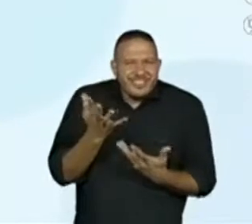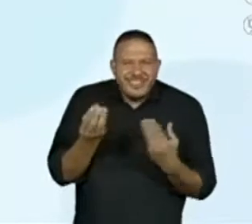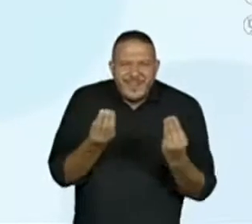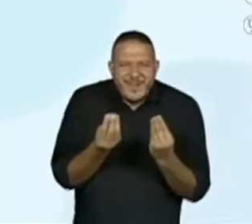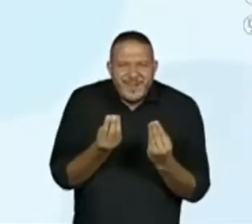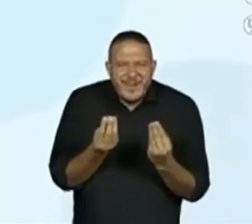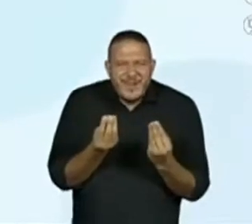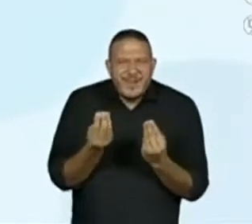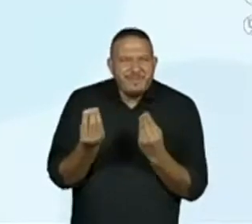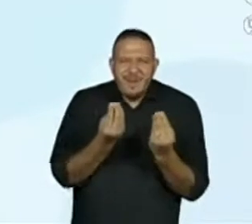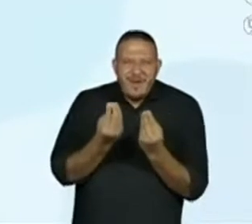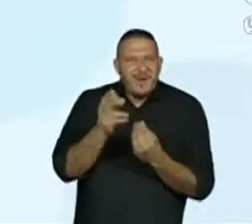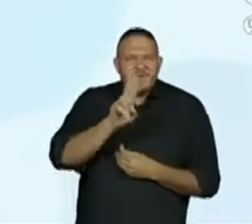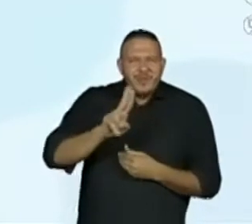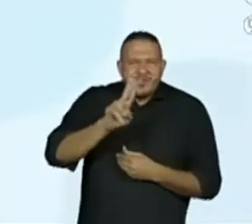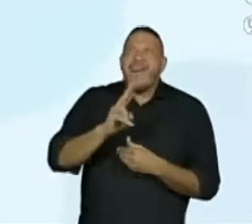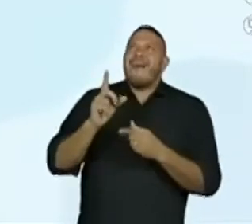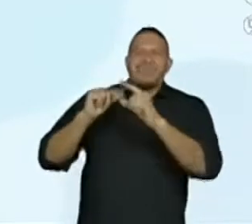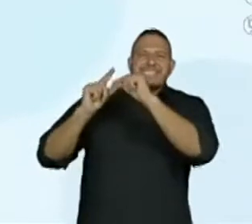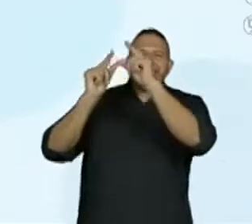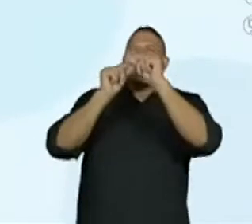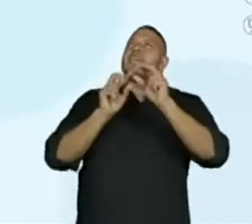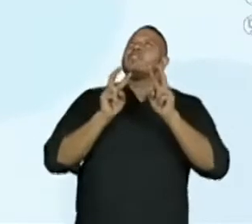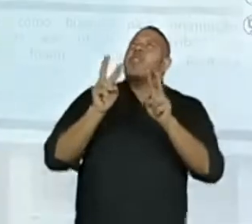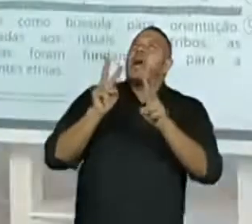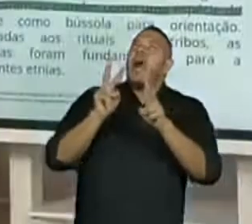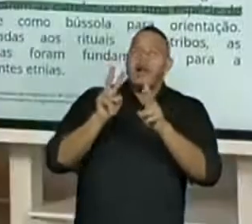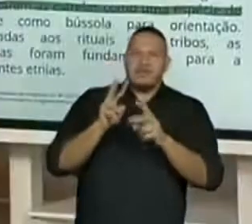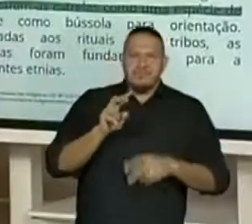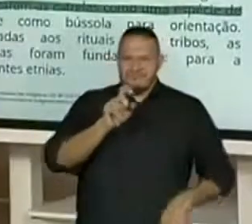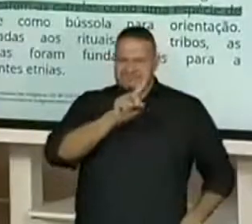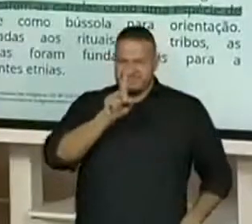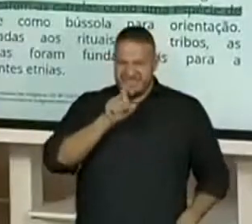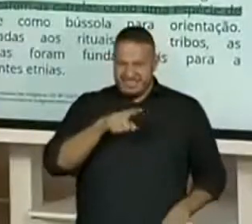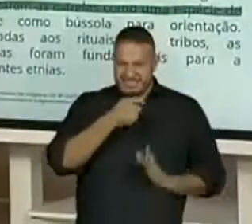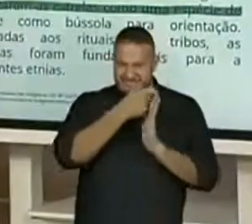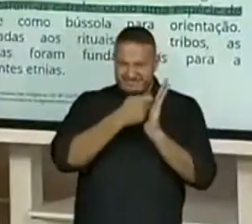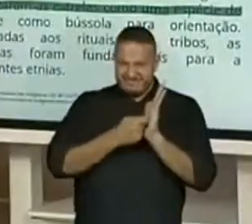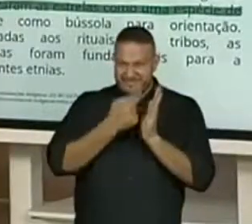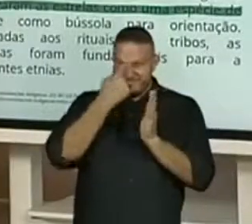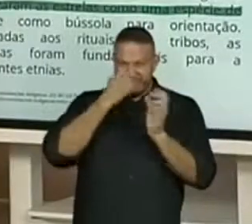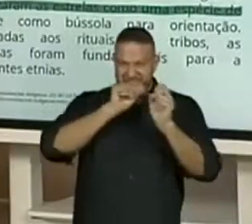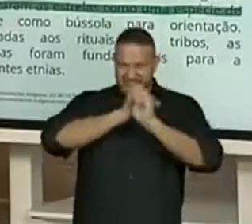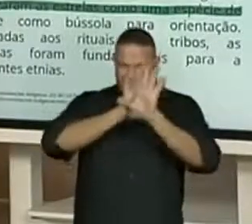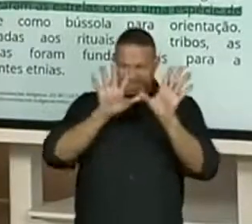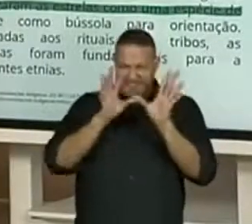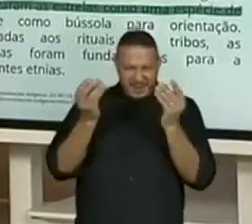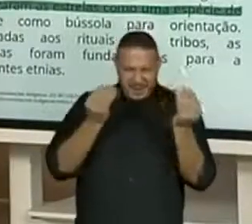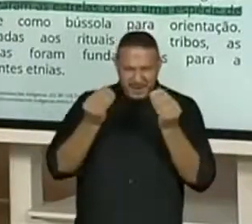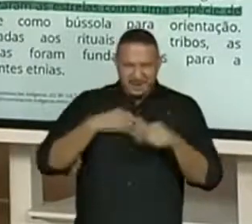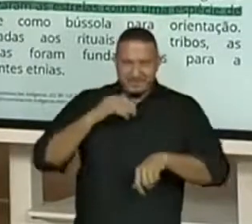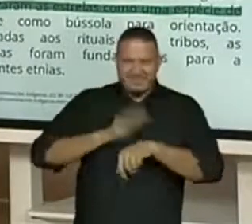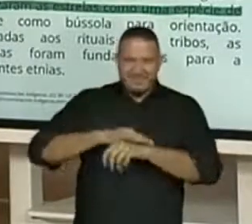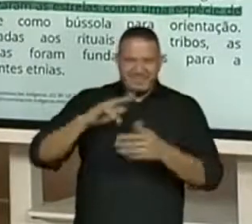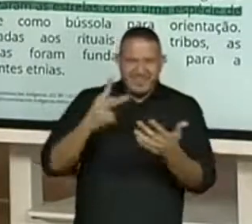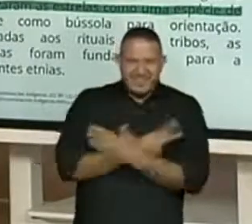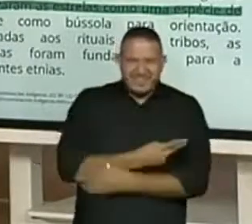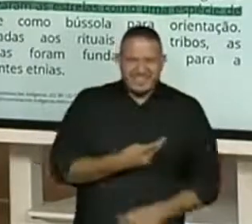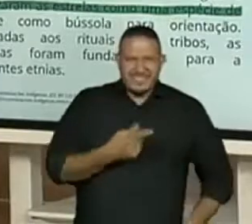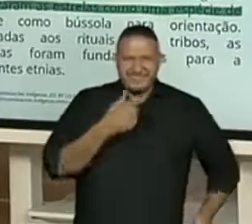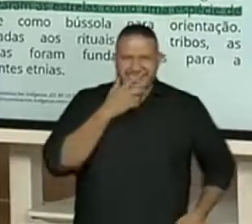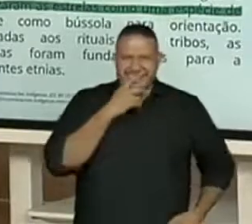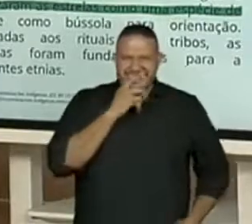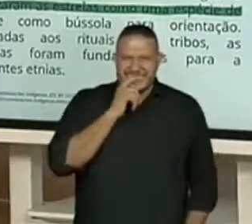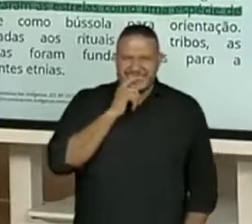como será que eles utilizavam então as estrelas? Será que esse texto vai nos esclarecer como isso acontecia, como isso se dava?